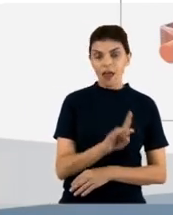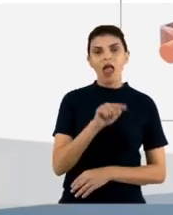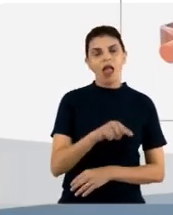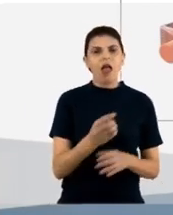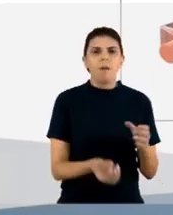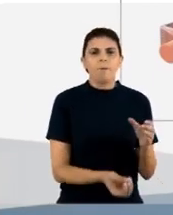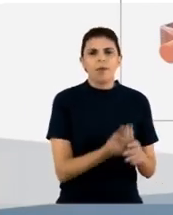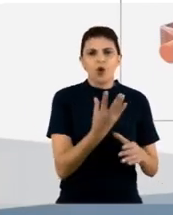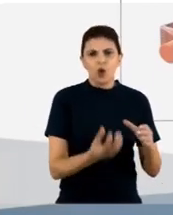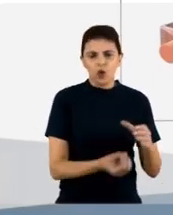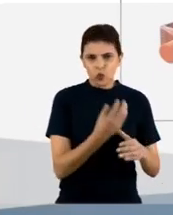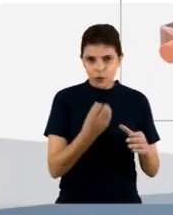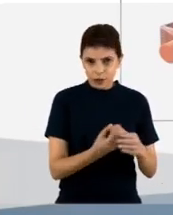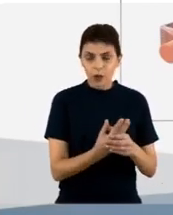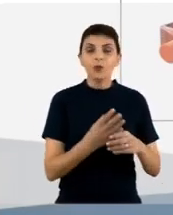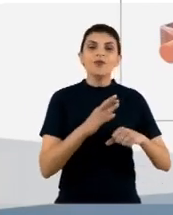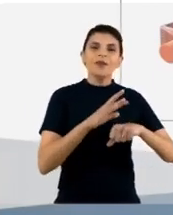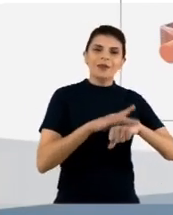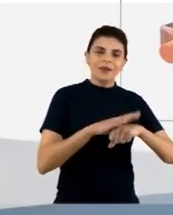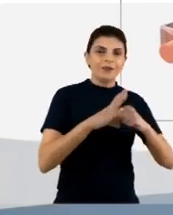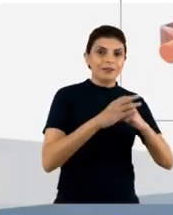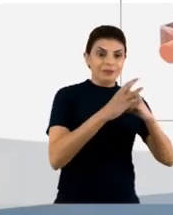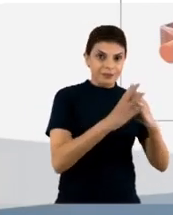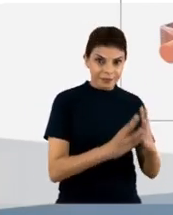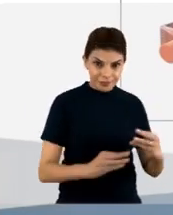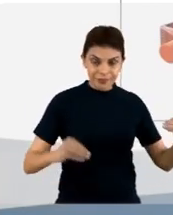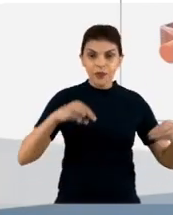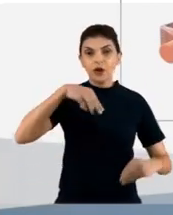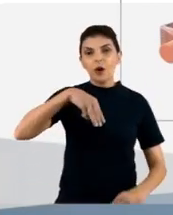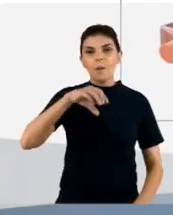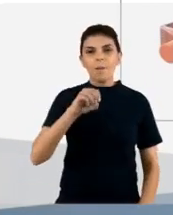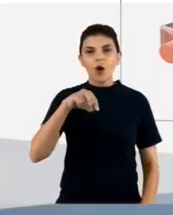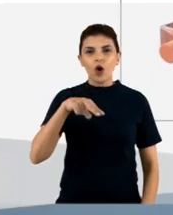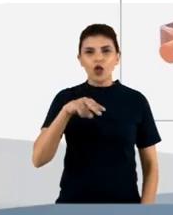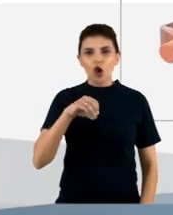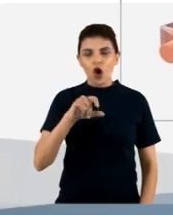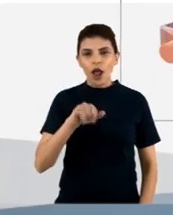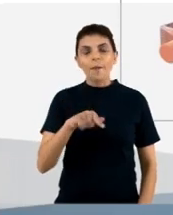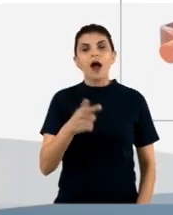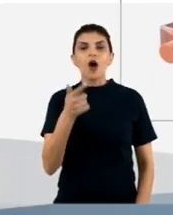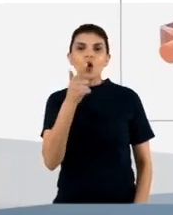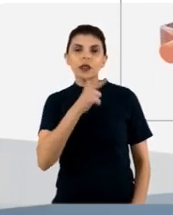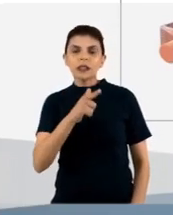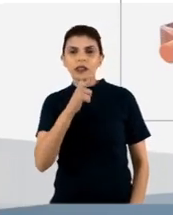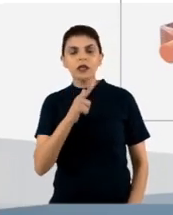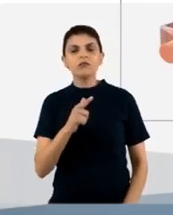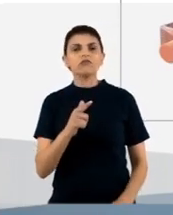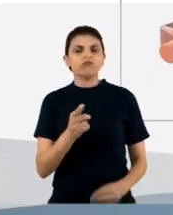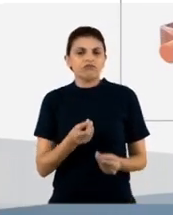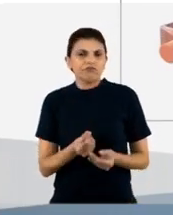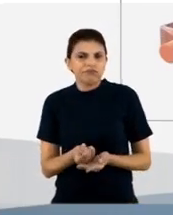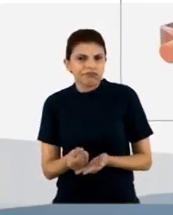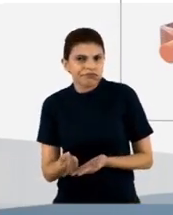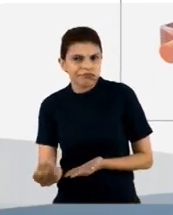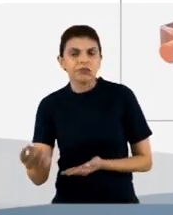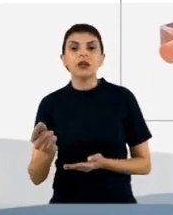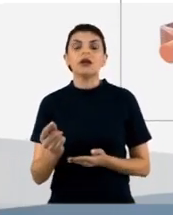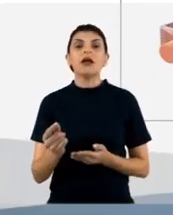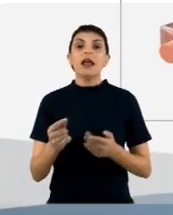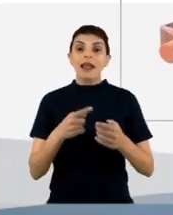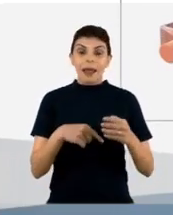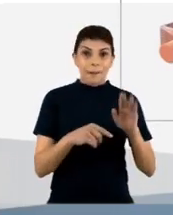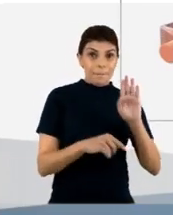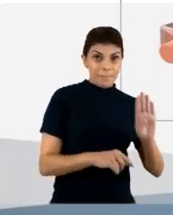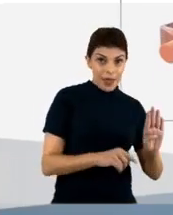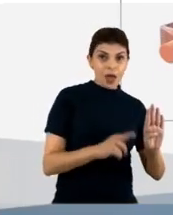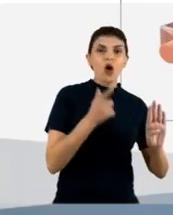produtoras de anticorpos monoclonais, para que elas se tornem imortais, né? Então, as células de mieloma vão fazer com que